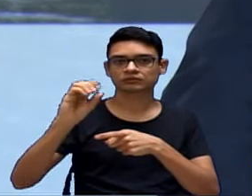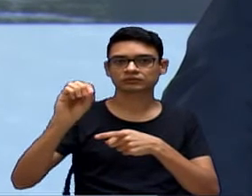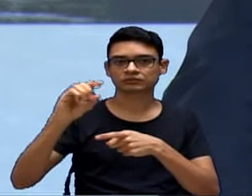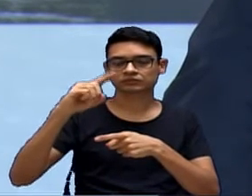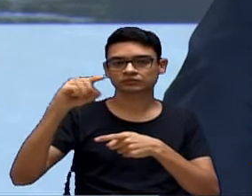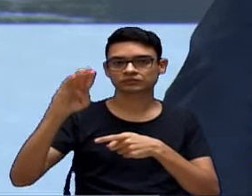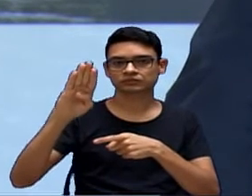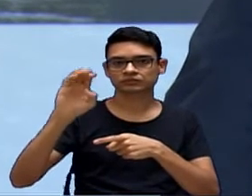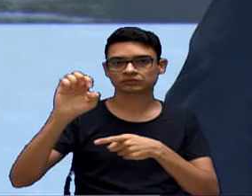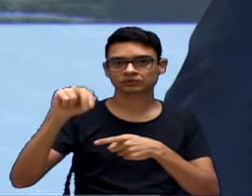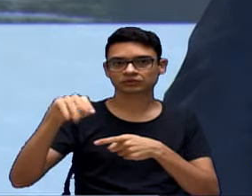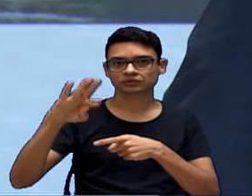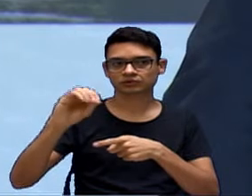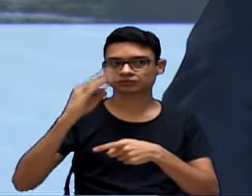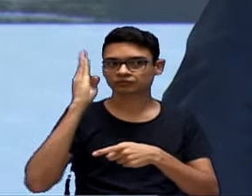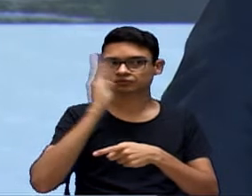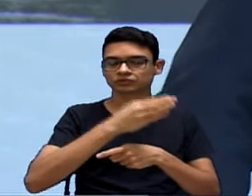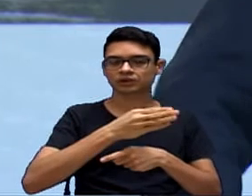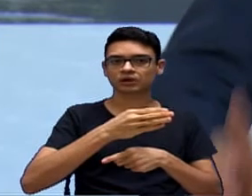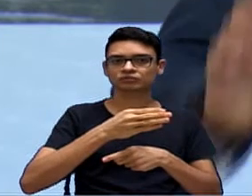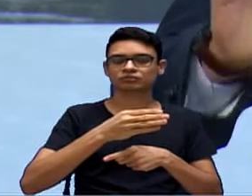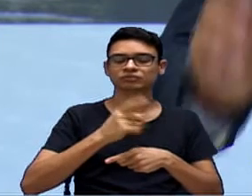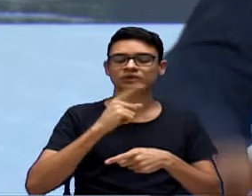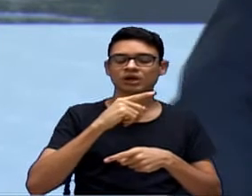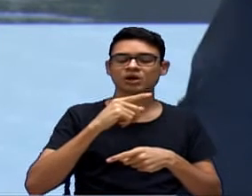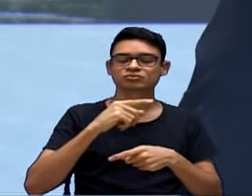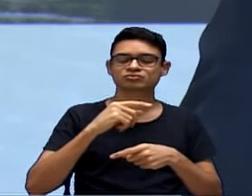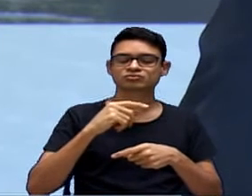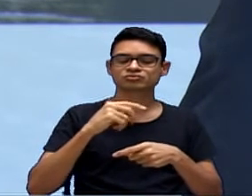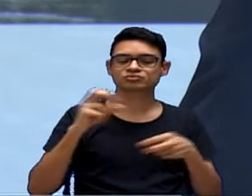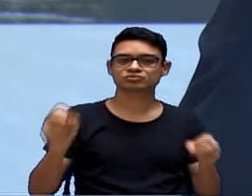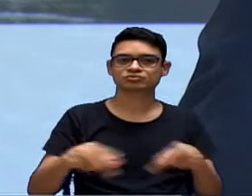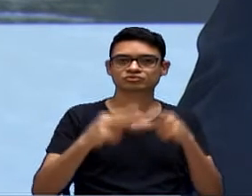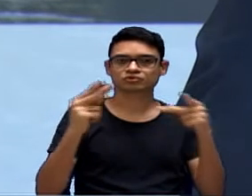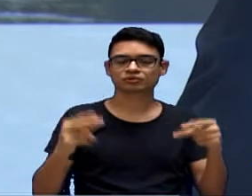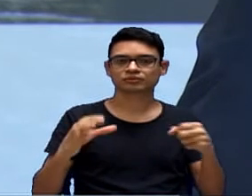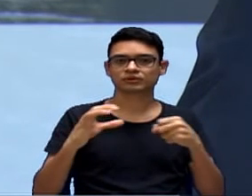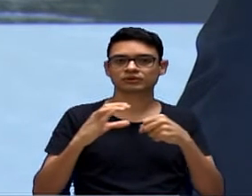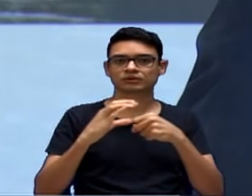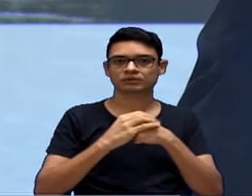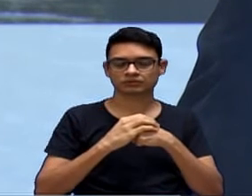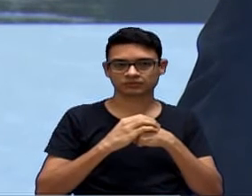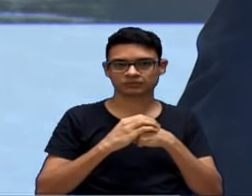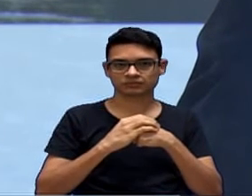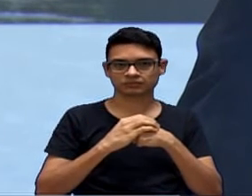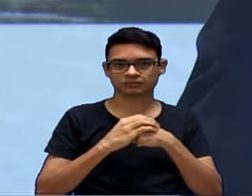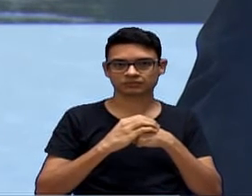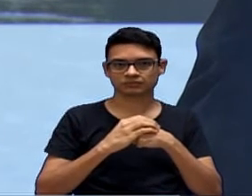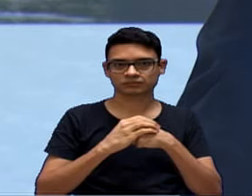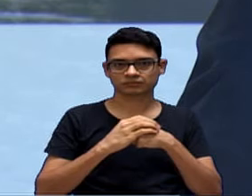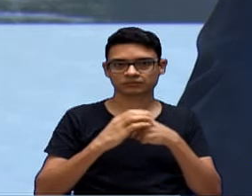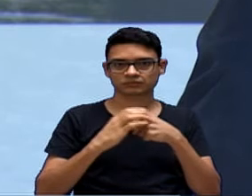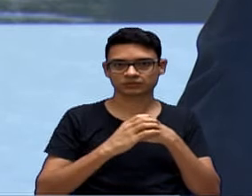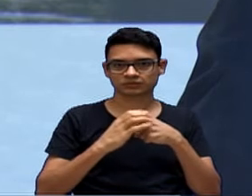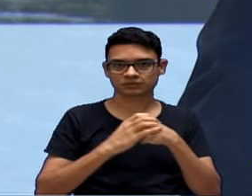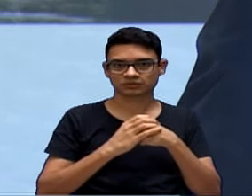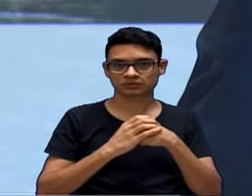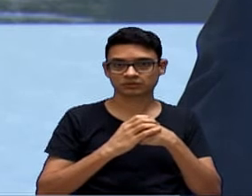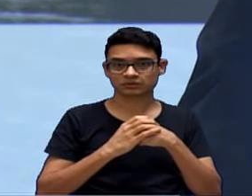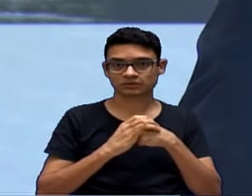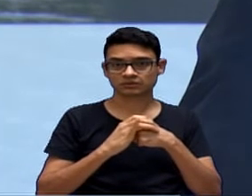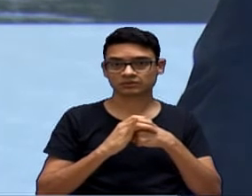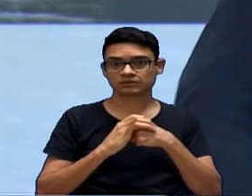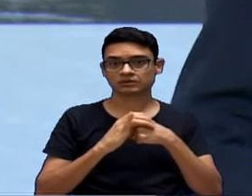Guatemi, igual tem o terminal do Vitória Reger, sai o ônibus direto para o shopping, não está tendo,